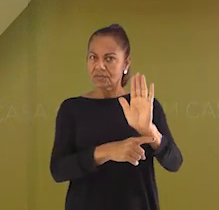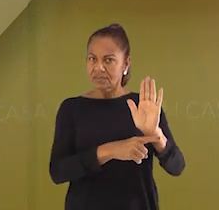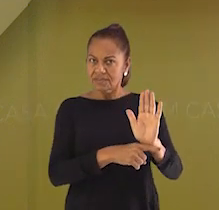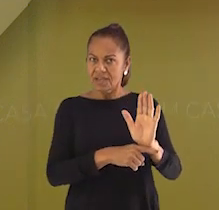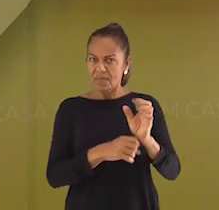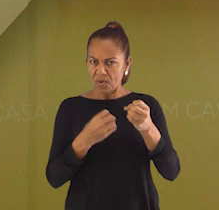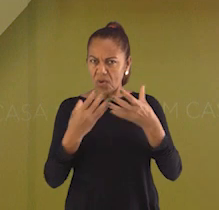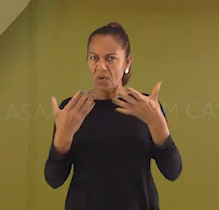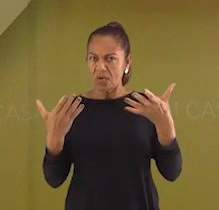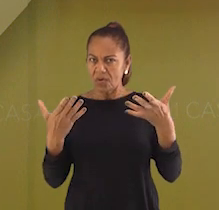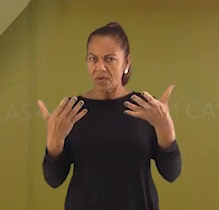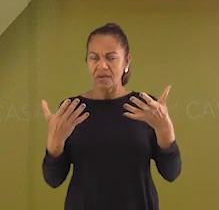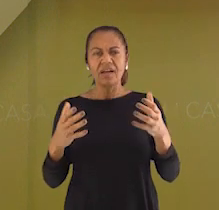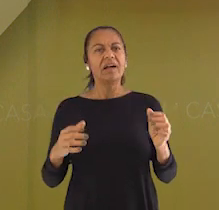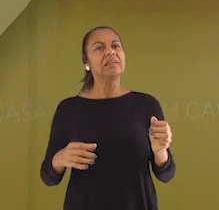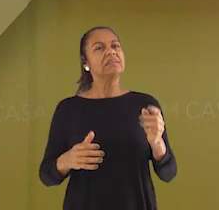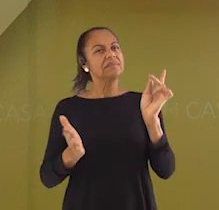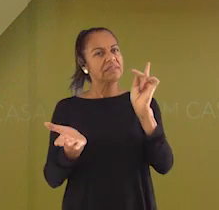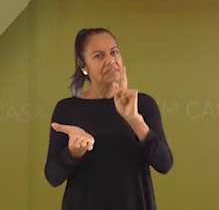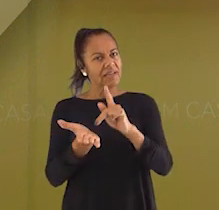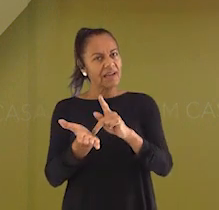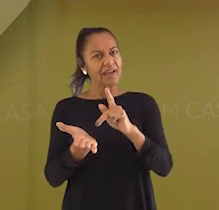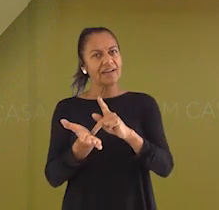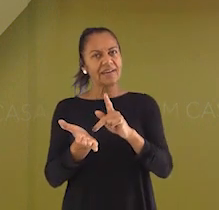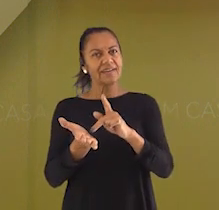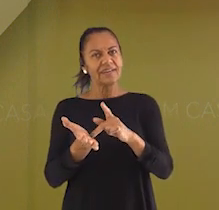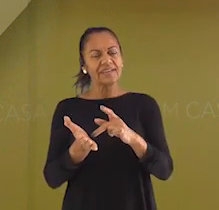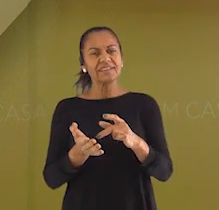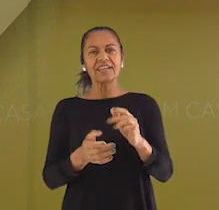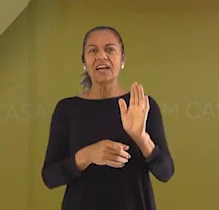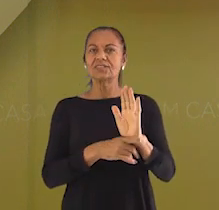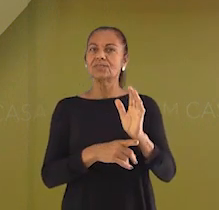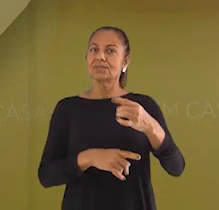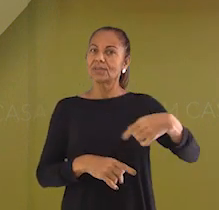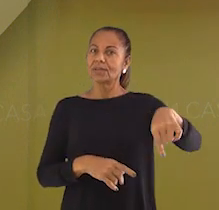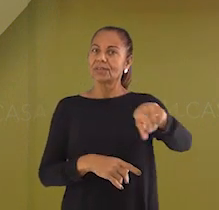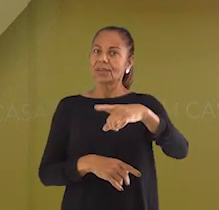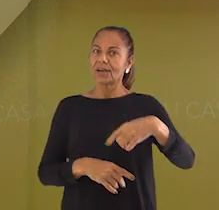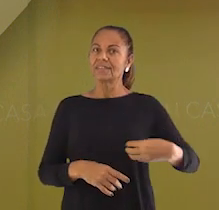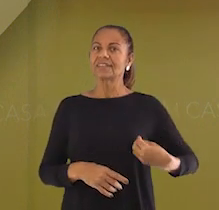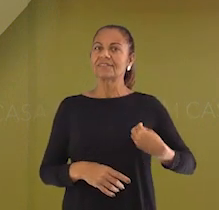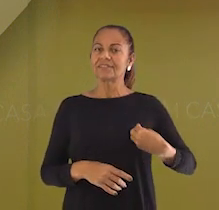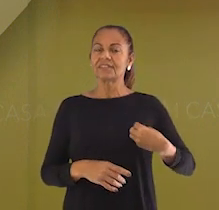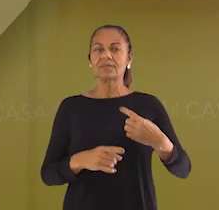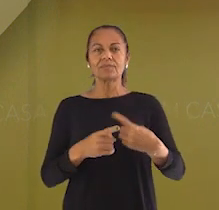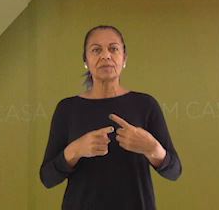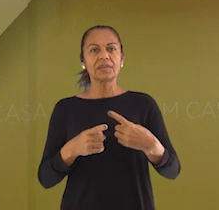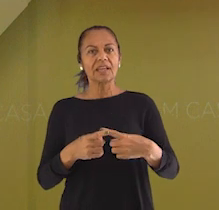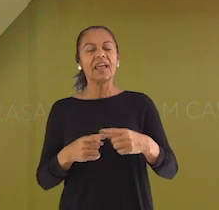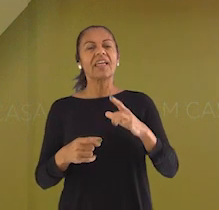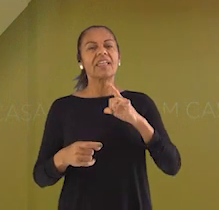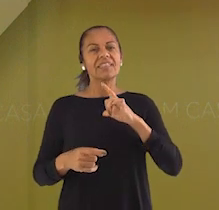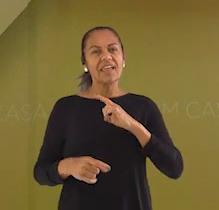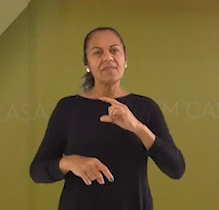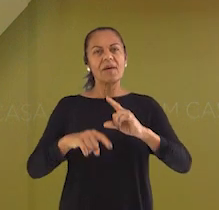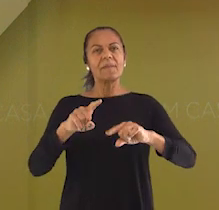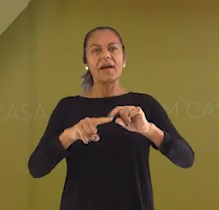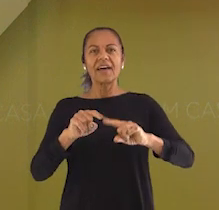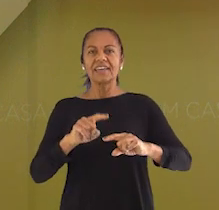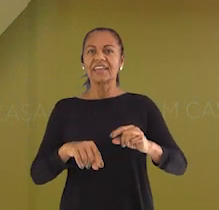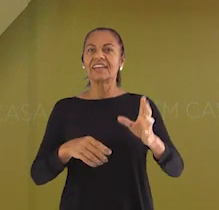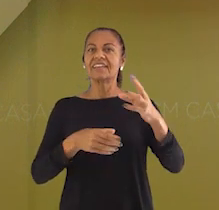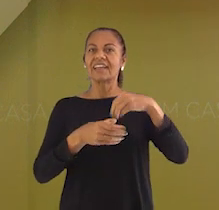benefícios para nós, pois graças a ela que conseguimos ter os aparelhos elétricos que temos em casa.